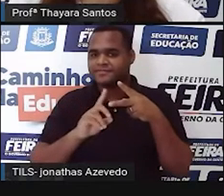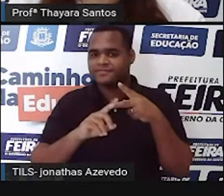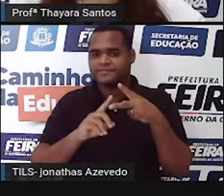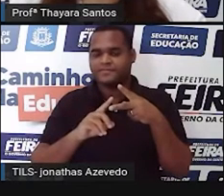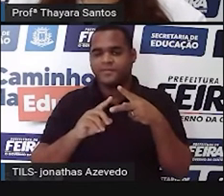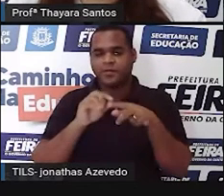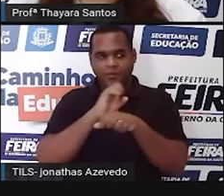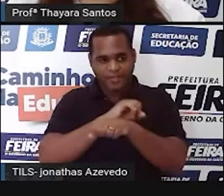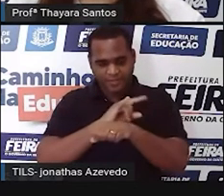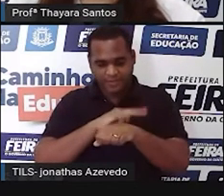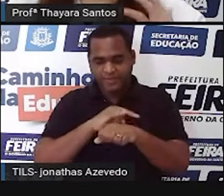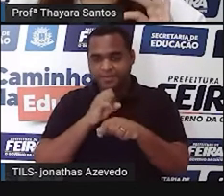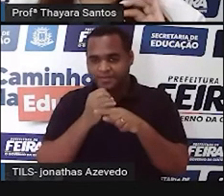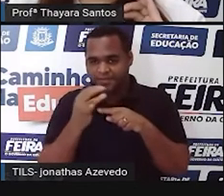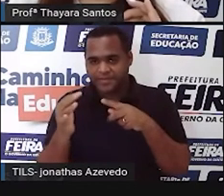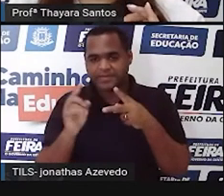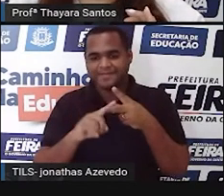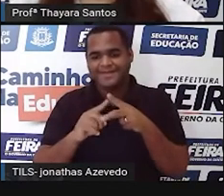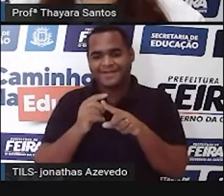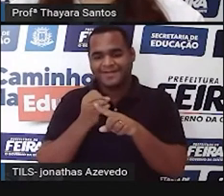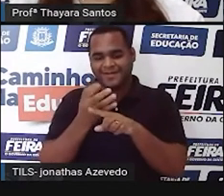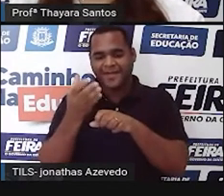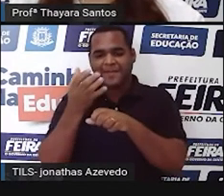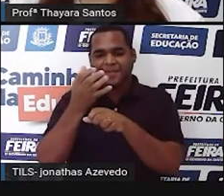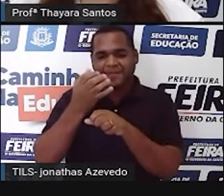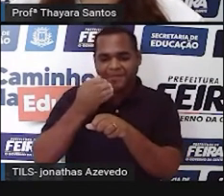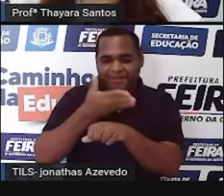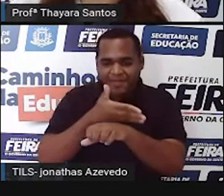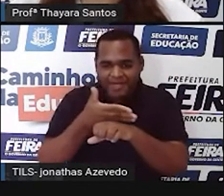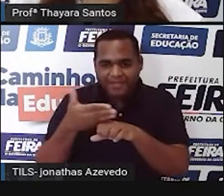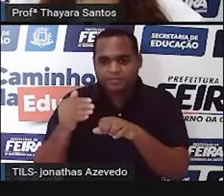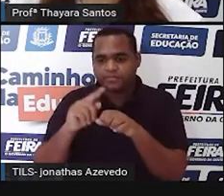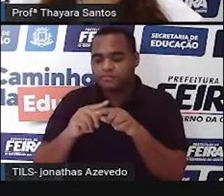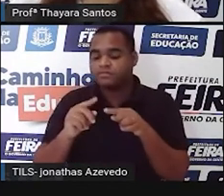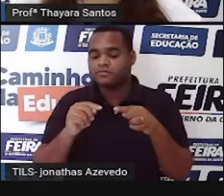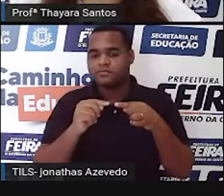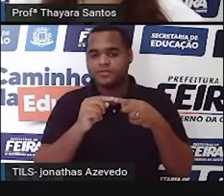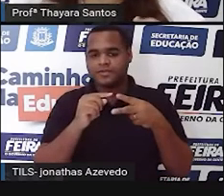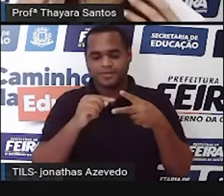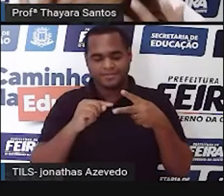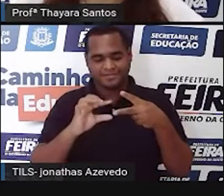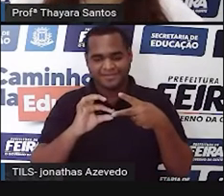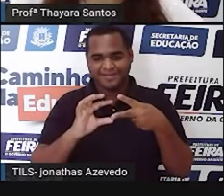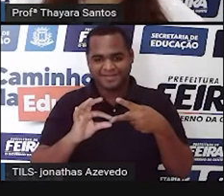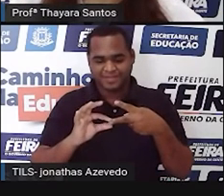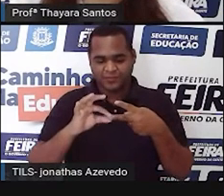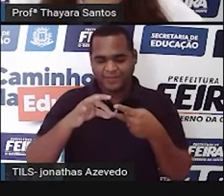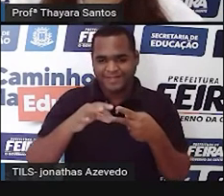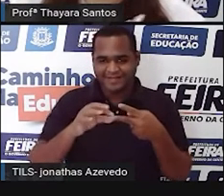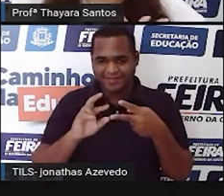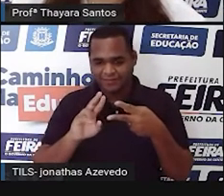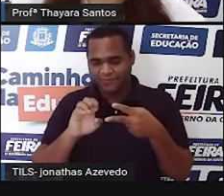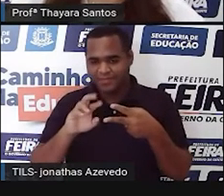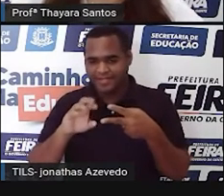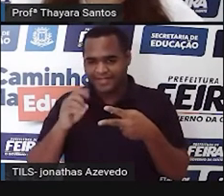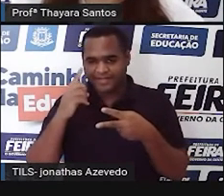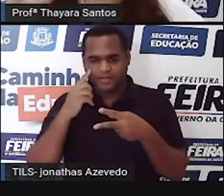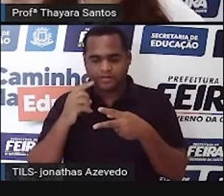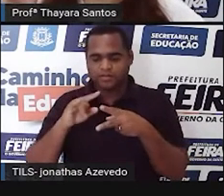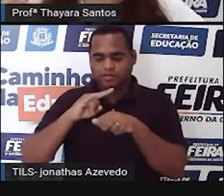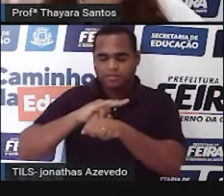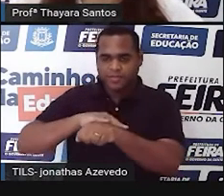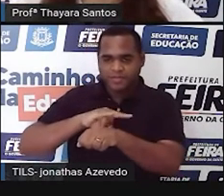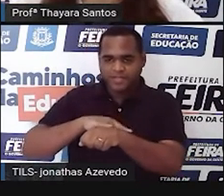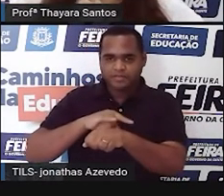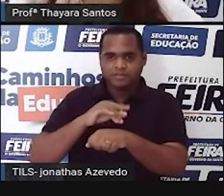ácido. Se o espermatozoide passa ali na uretra, logo depois que o homem eliminou a urina,